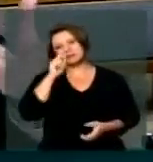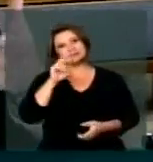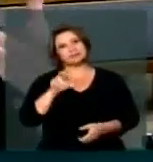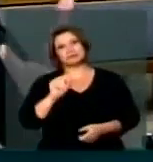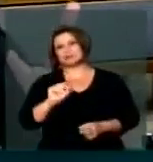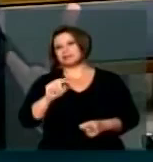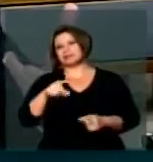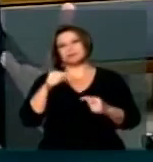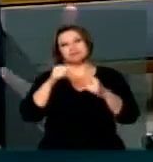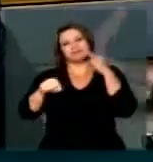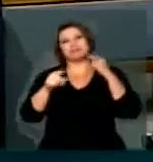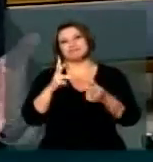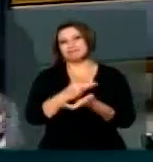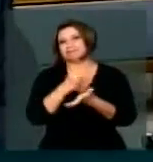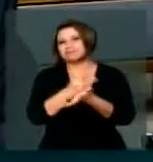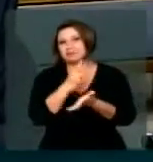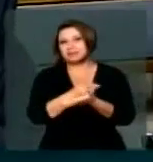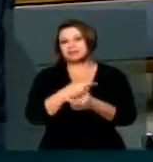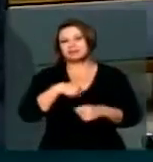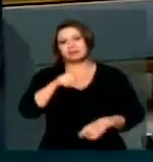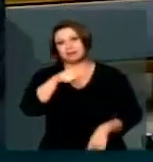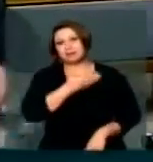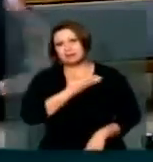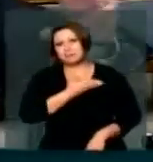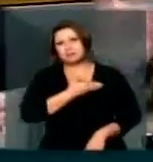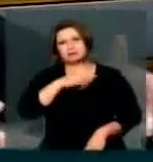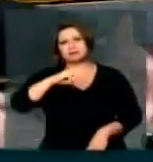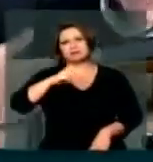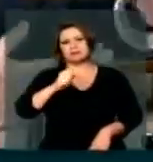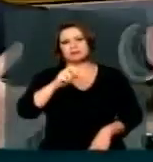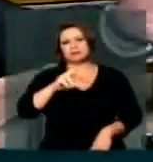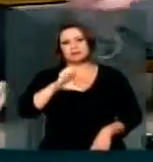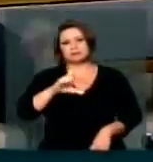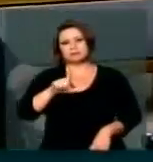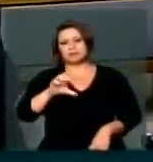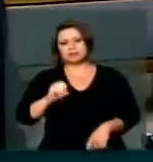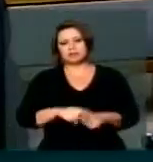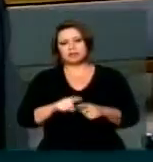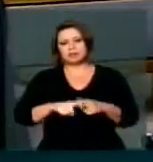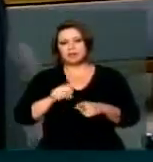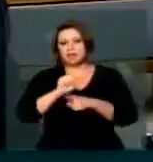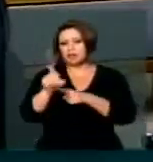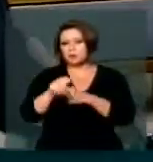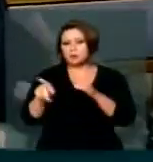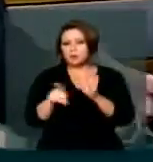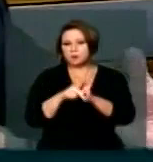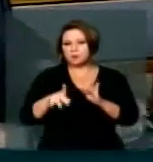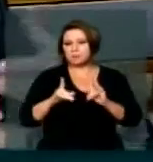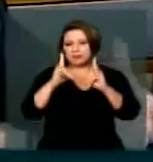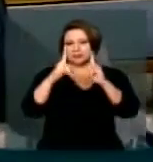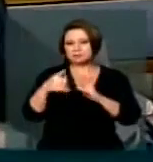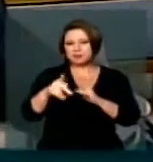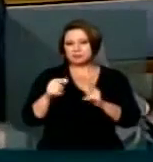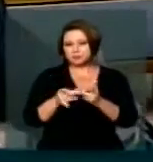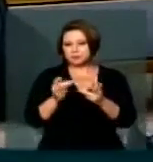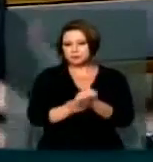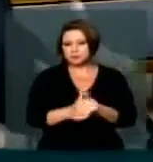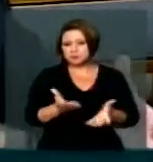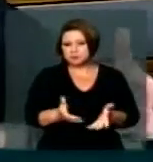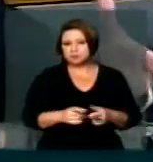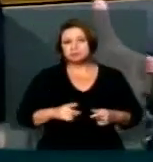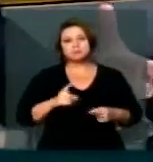Absolutamente inócua E ele é amigo do Marcelo E o Marcelo Locou um apartamento Para sua senhora Tudo isso Por quê?